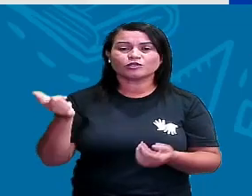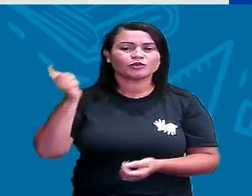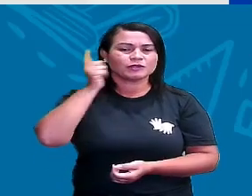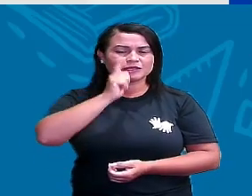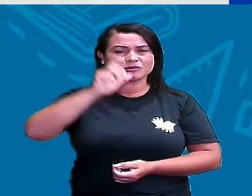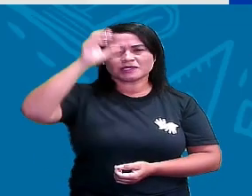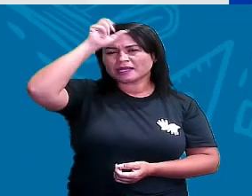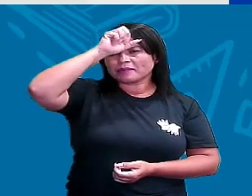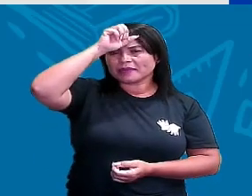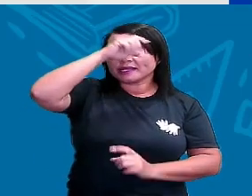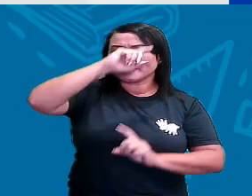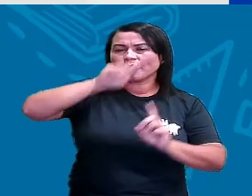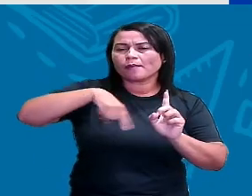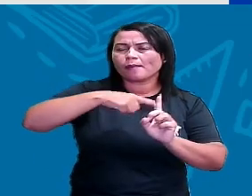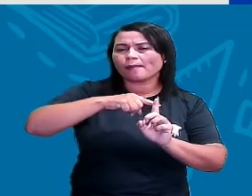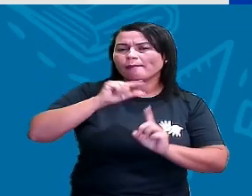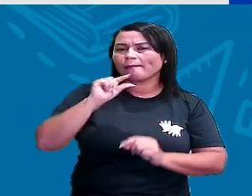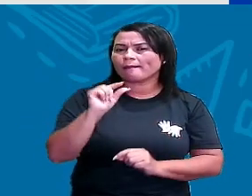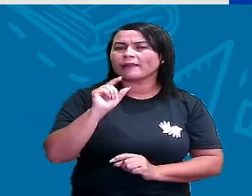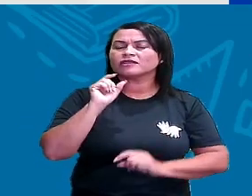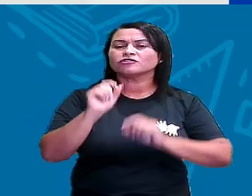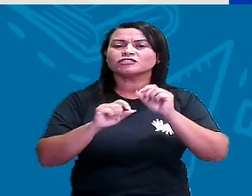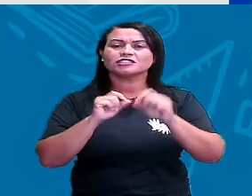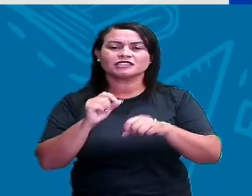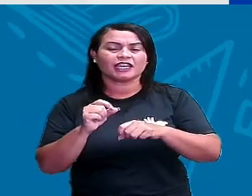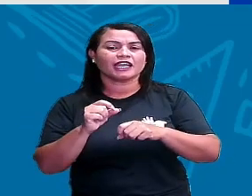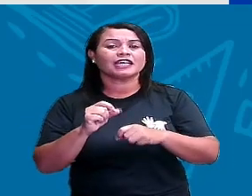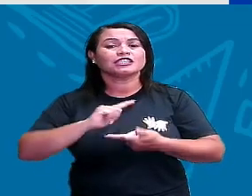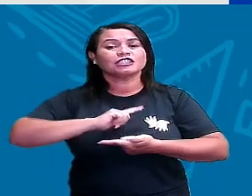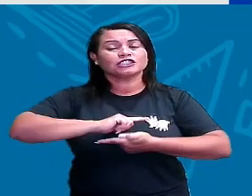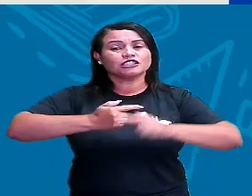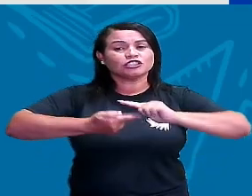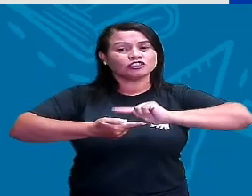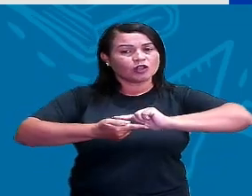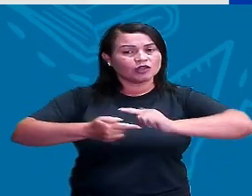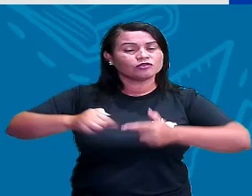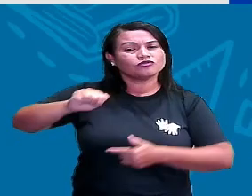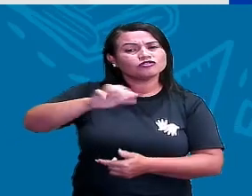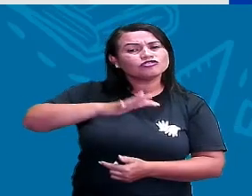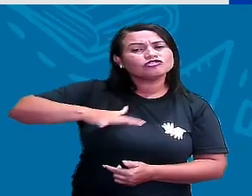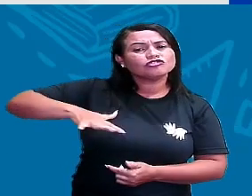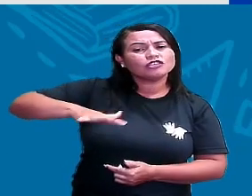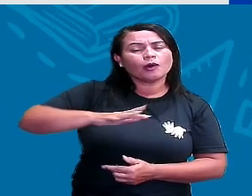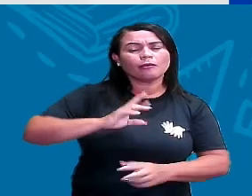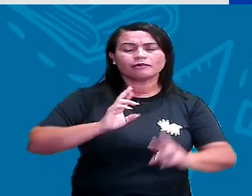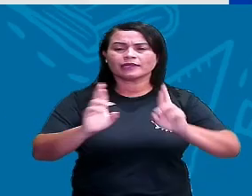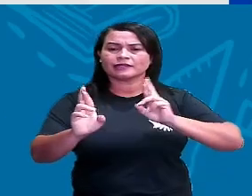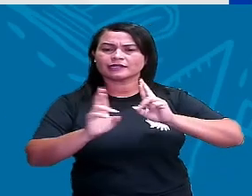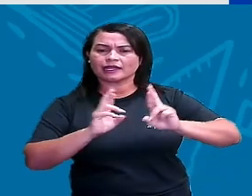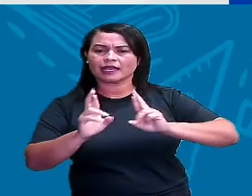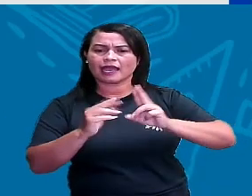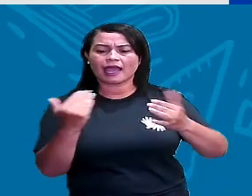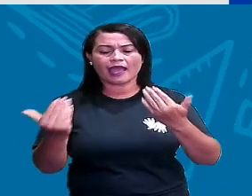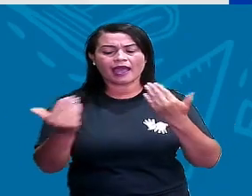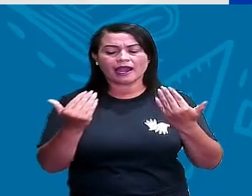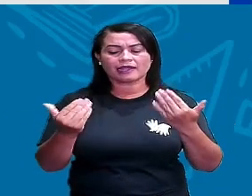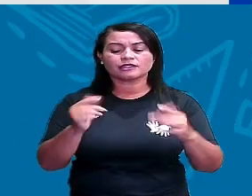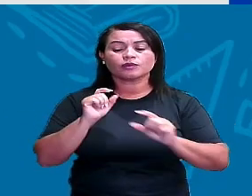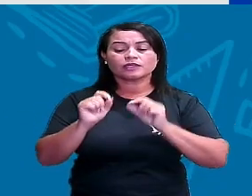aprender um pouquinho mais dos sólidos geométricos, trazendo essa relação com as figuras geométricas planas, que são